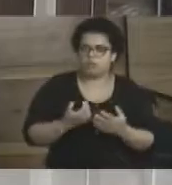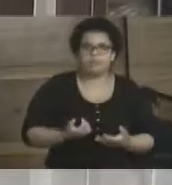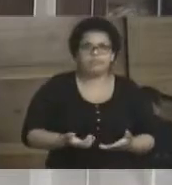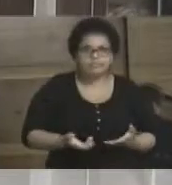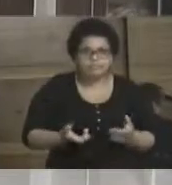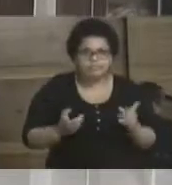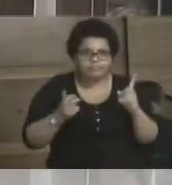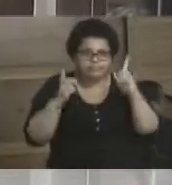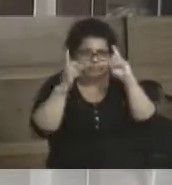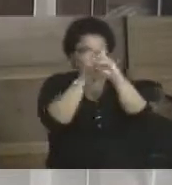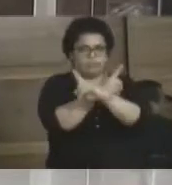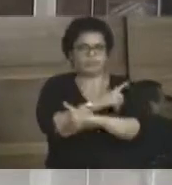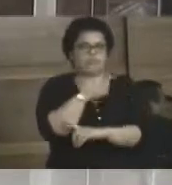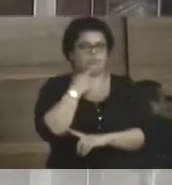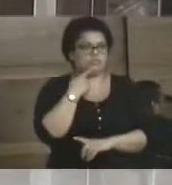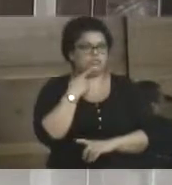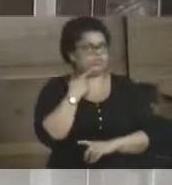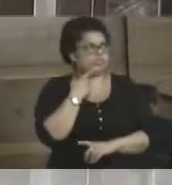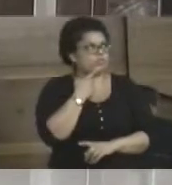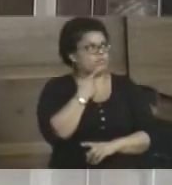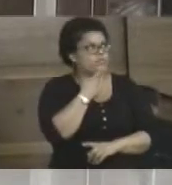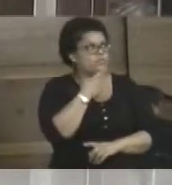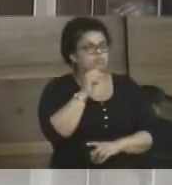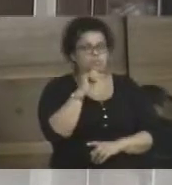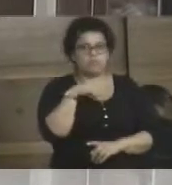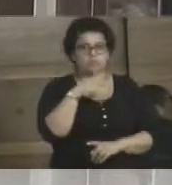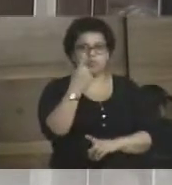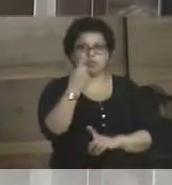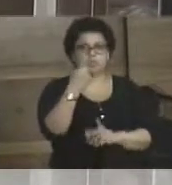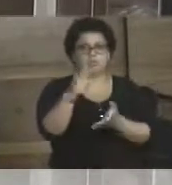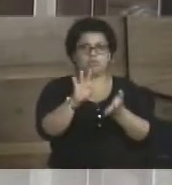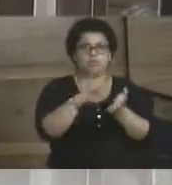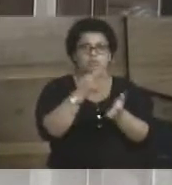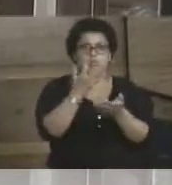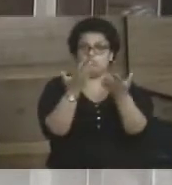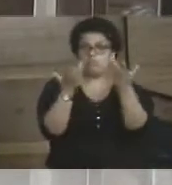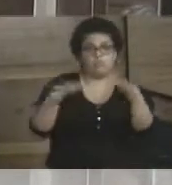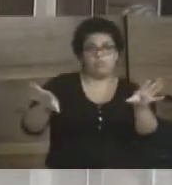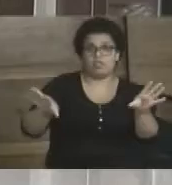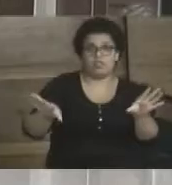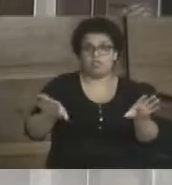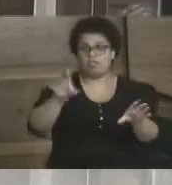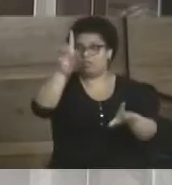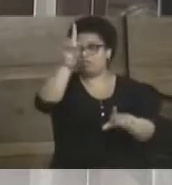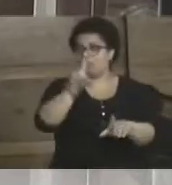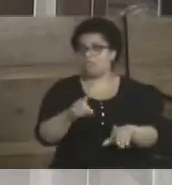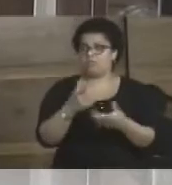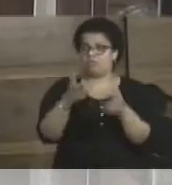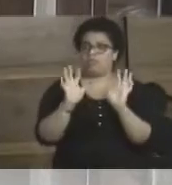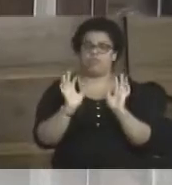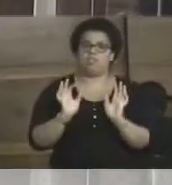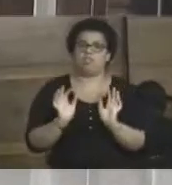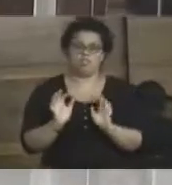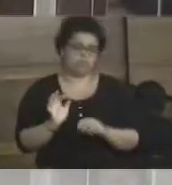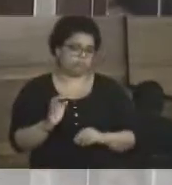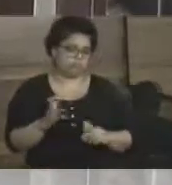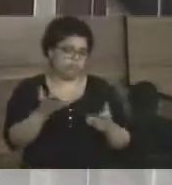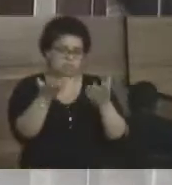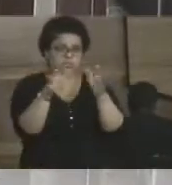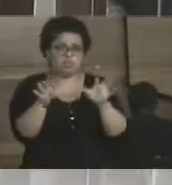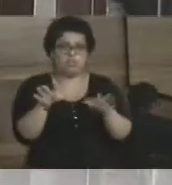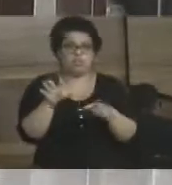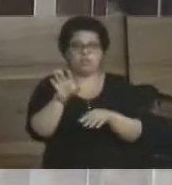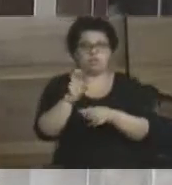educador que só tem uma matrícula, ele não vai querer a direção mais, gente. Ele não vai querer mais direção. Ele não vai querer